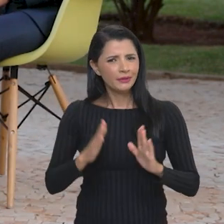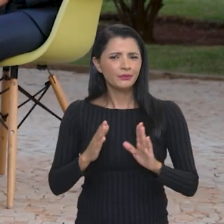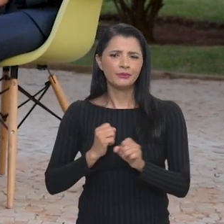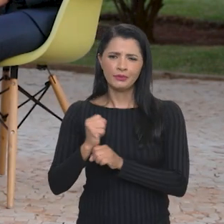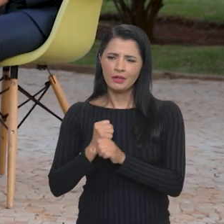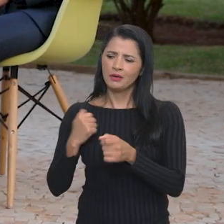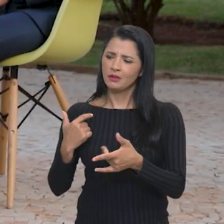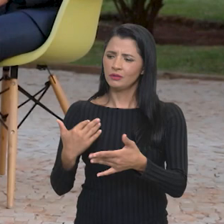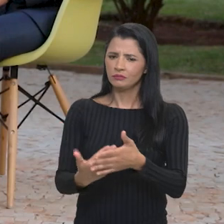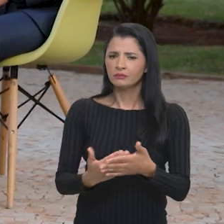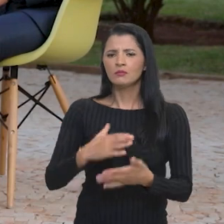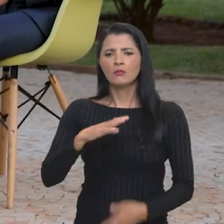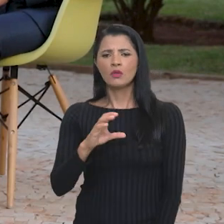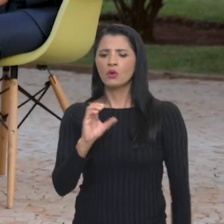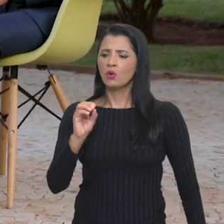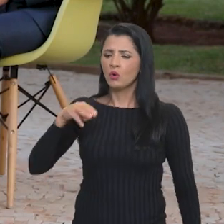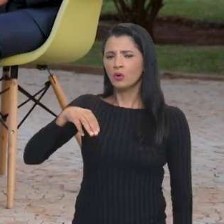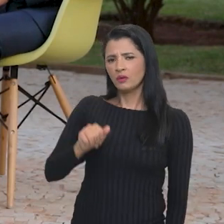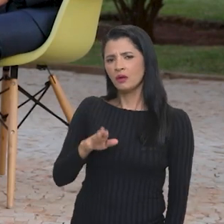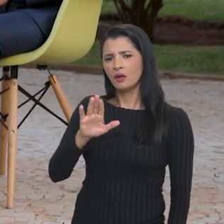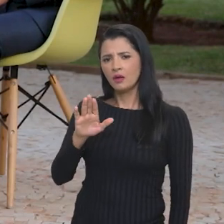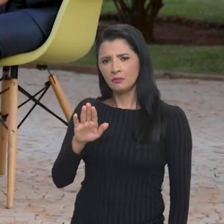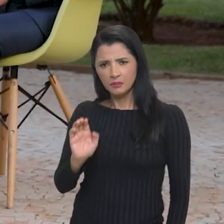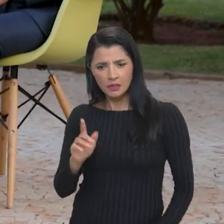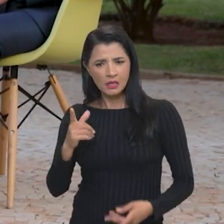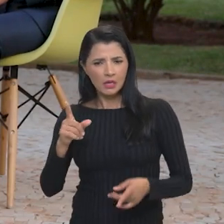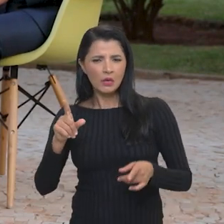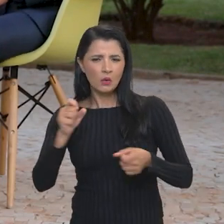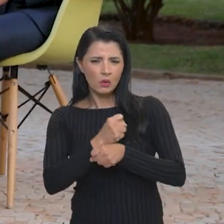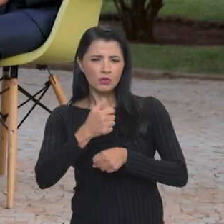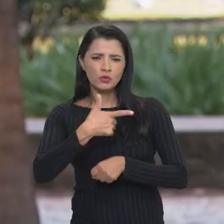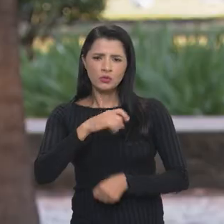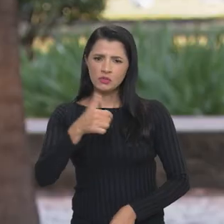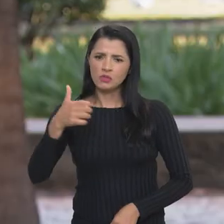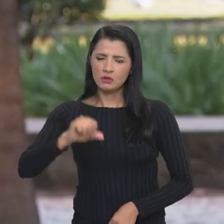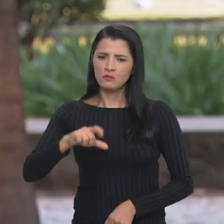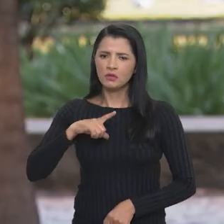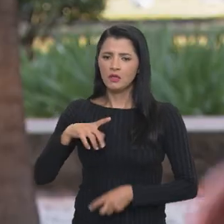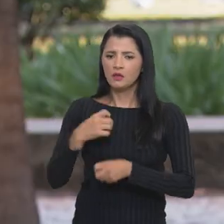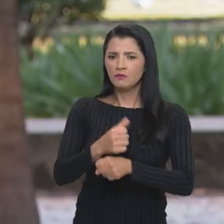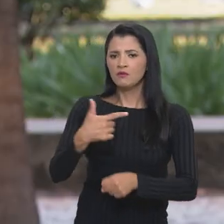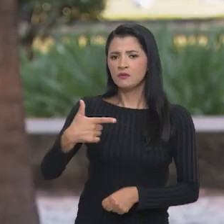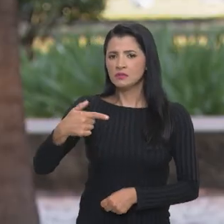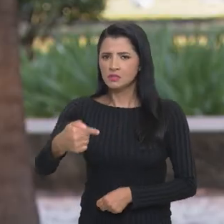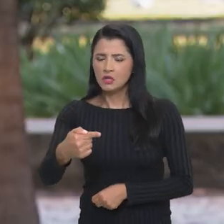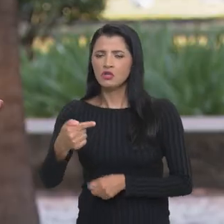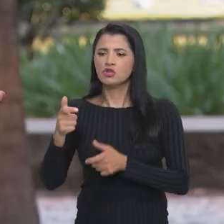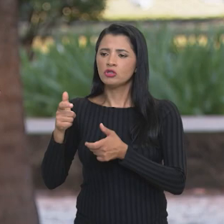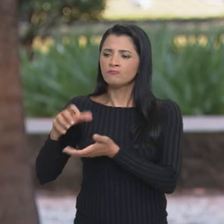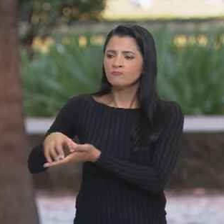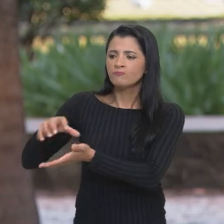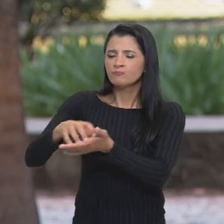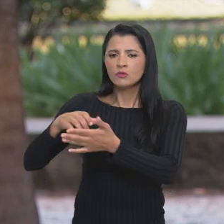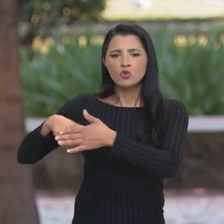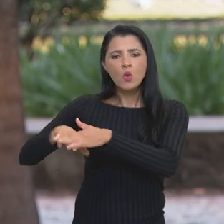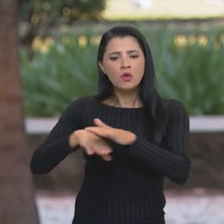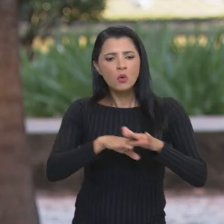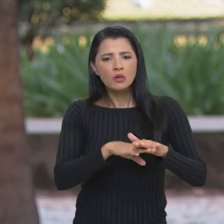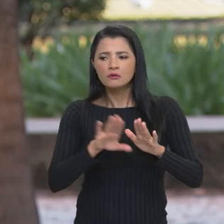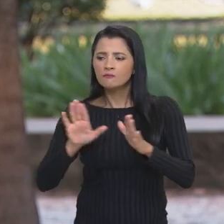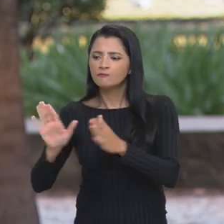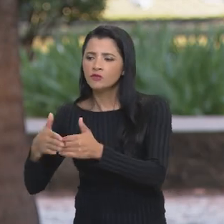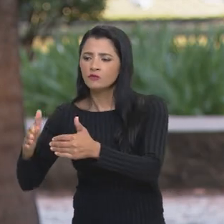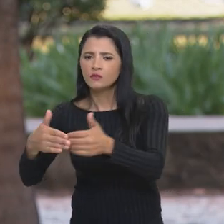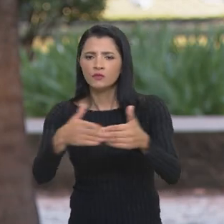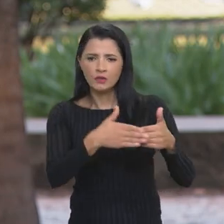em 2019, teve 27 unidades armazenadoras fechadas. Com esses estoques mais embaixo, não conseguiu